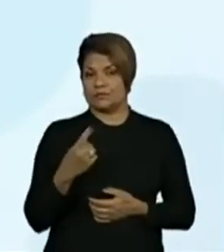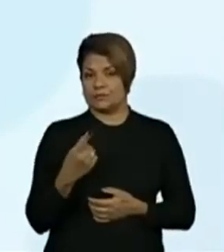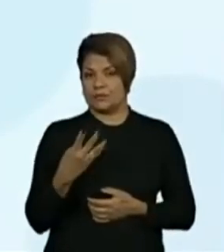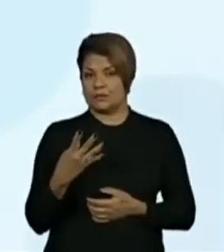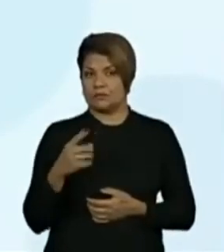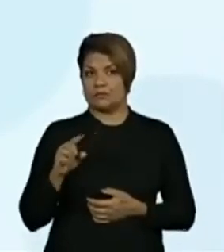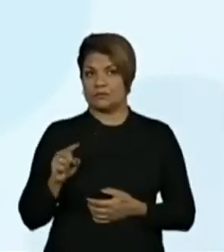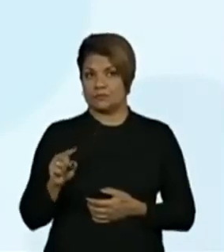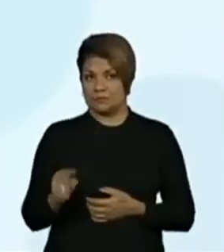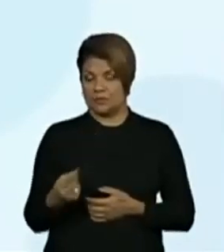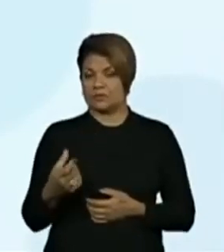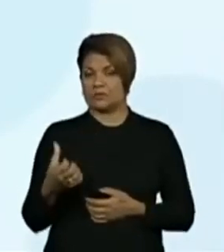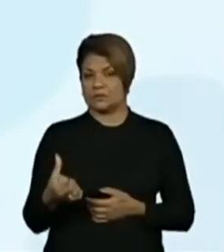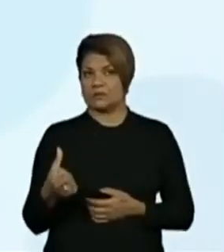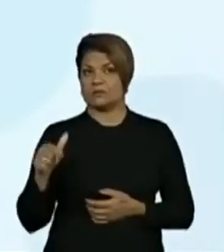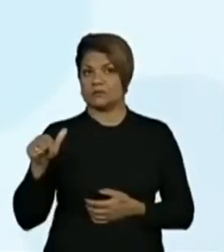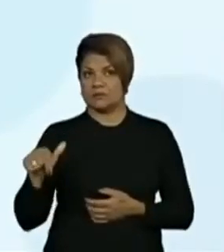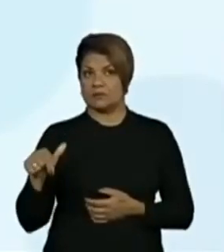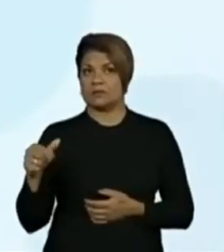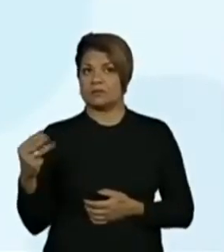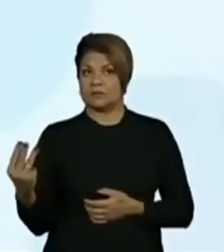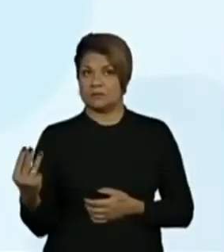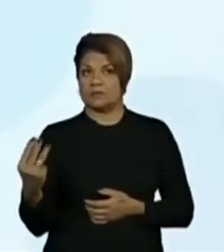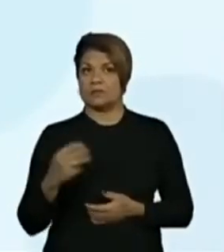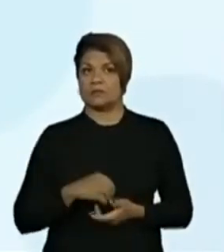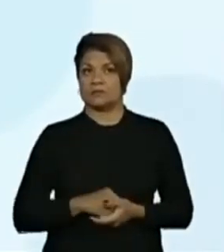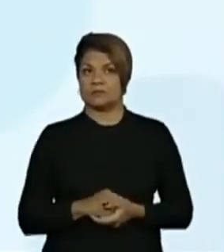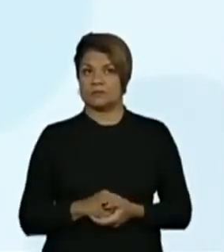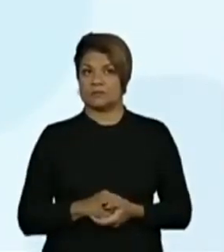.673.